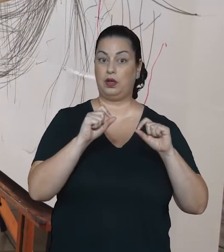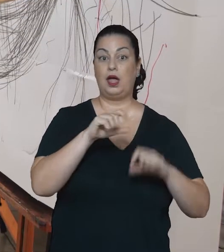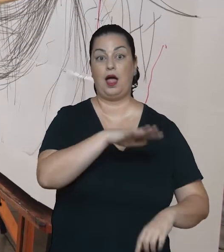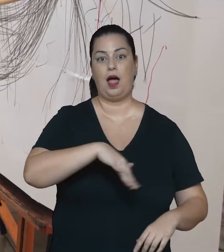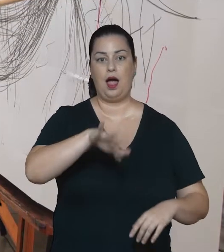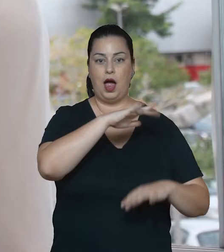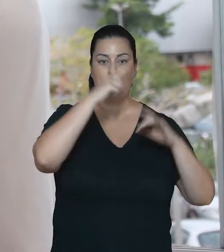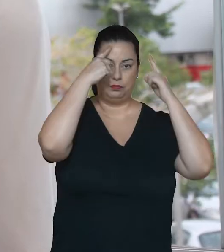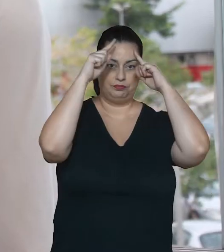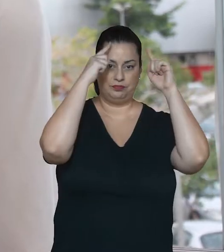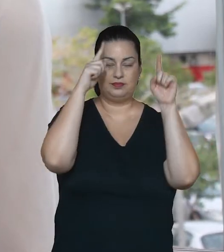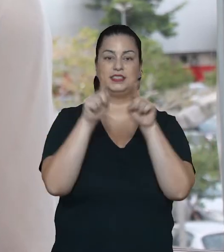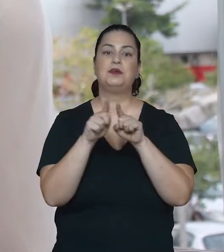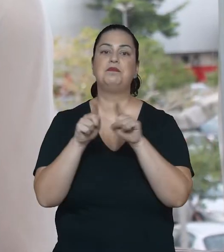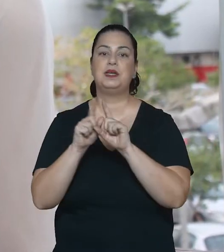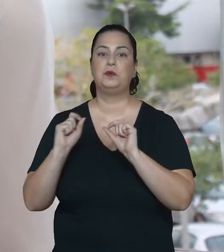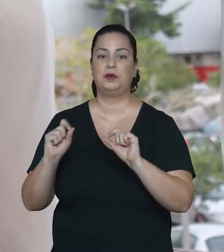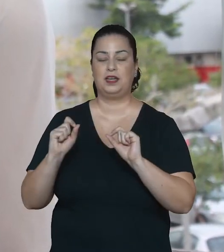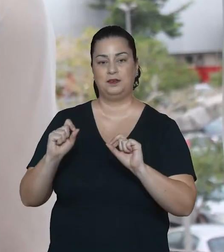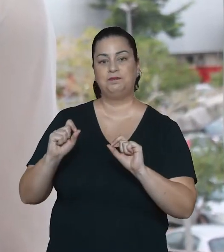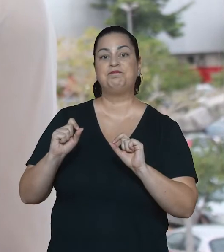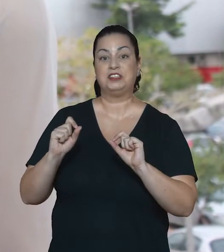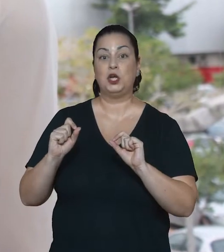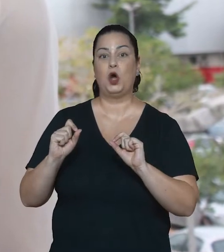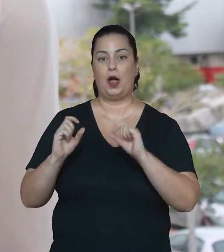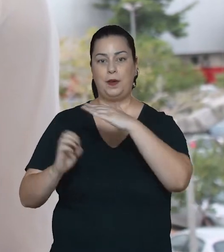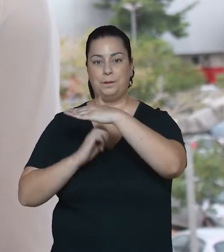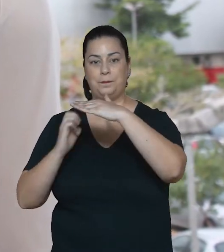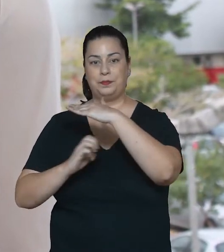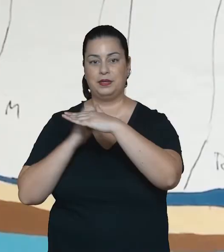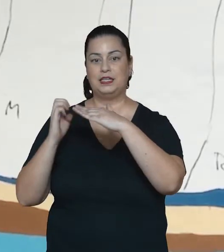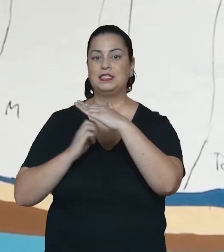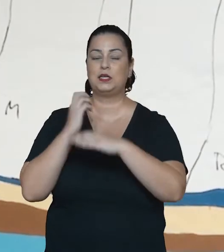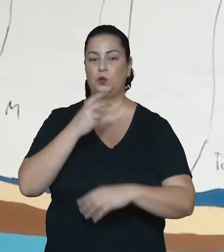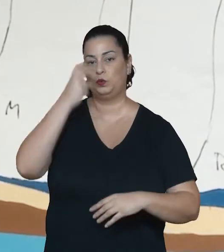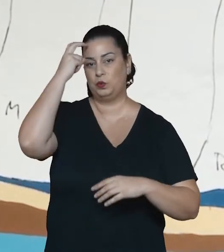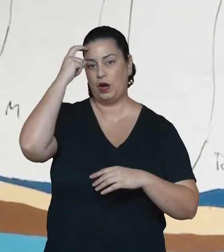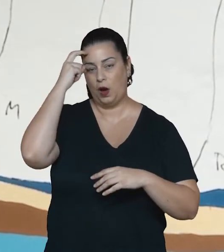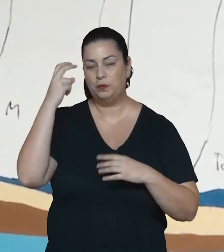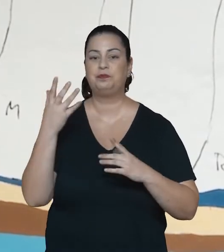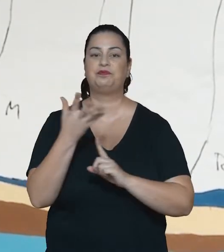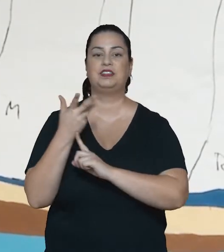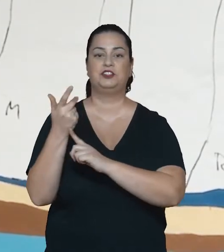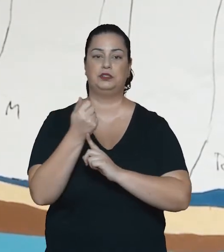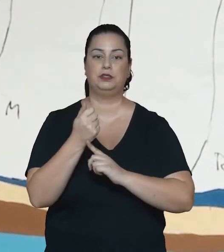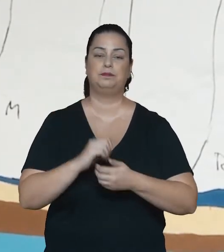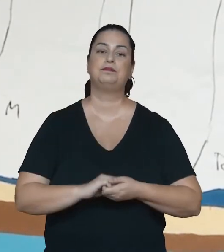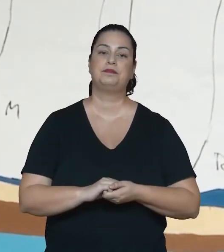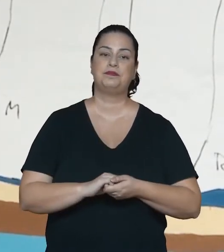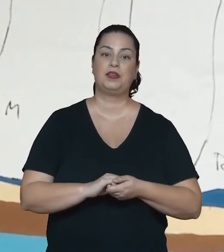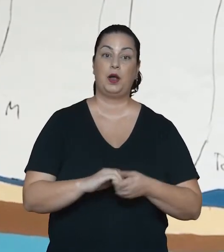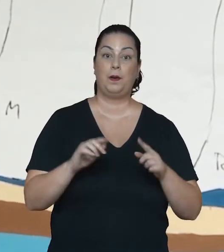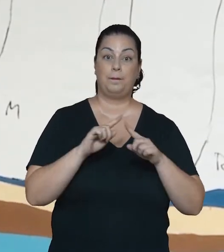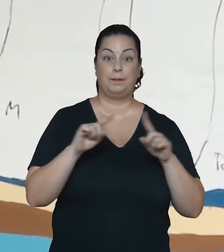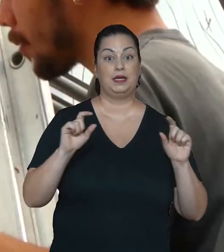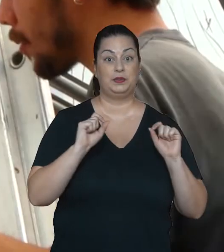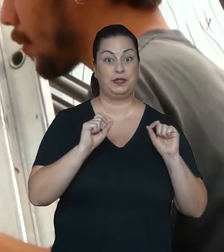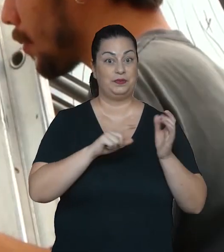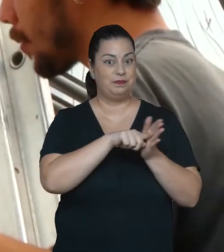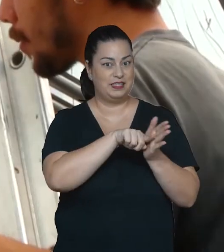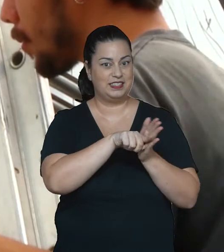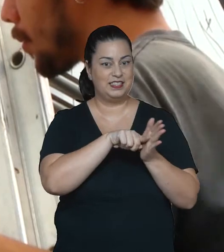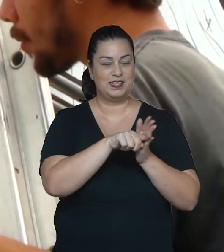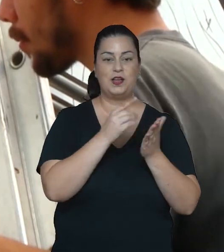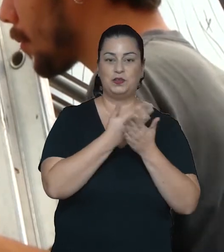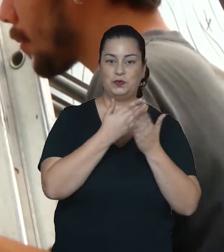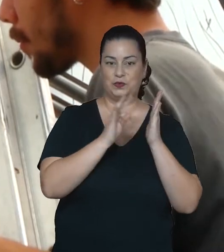indústria criativa até o circuito cultural e artístico. Já a licenciatura consiste em pesquisas e estudos